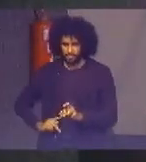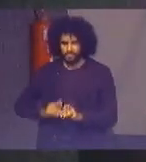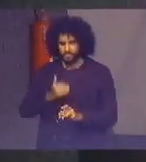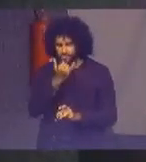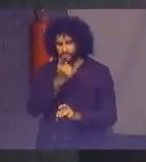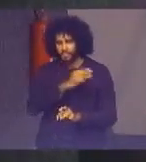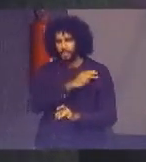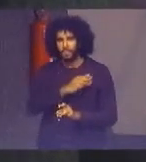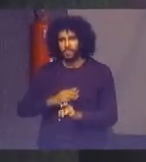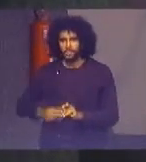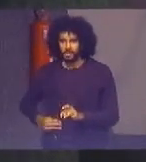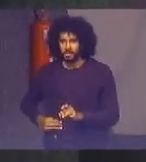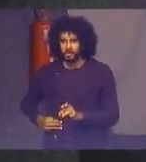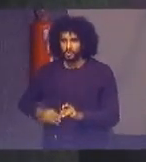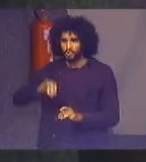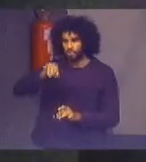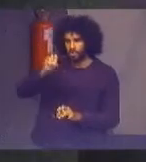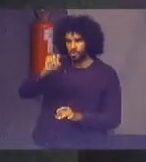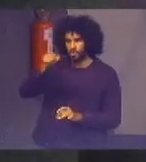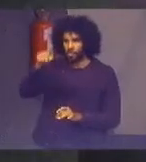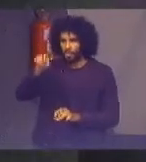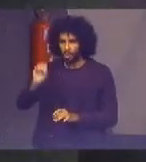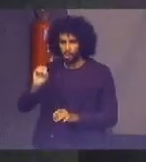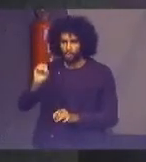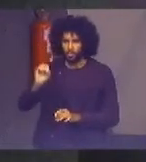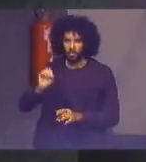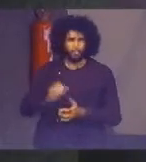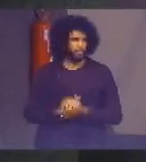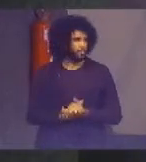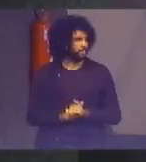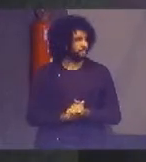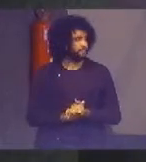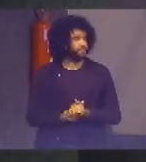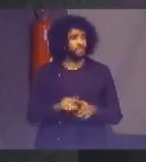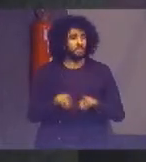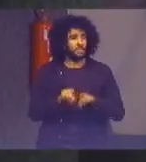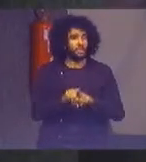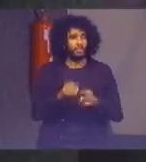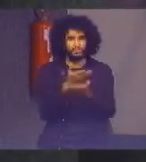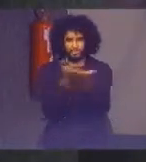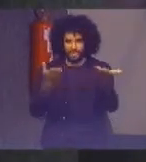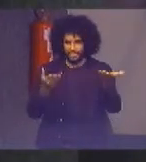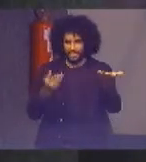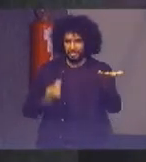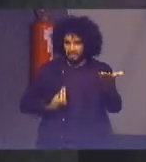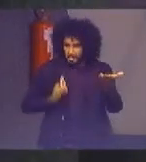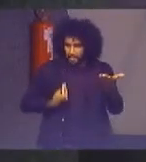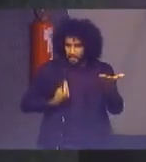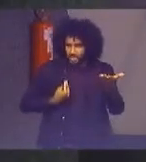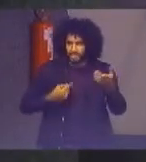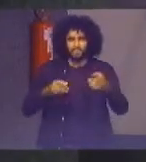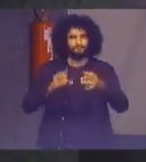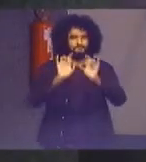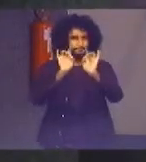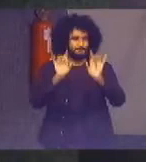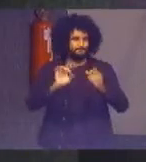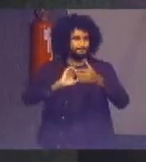amigo João Otávio de Noronha. Saúdo a todos os participantes, autoridades especialistas